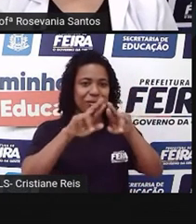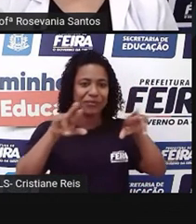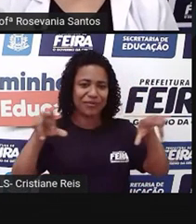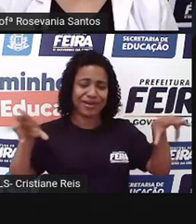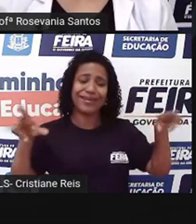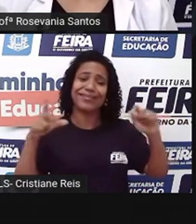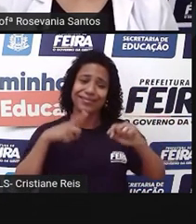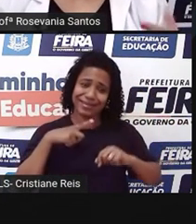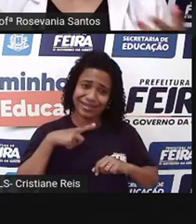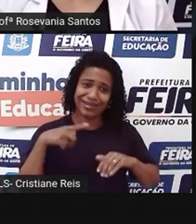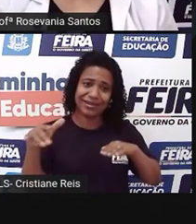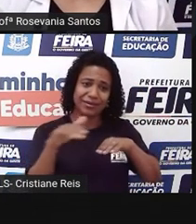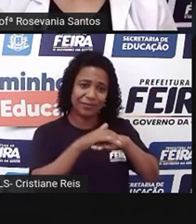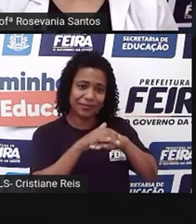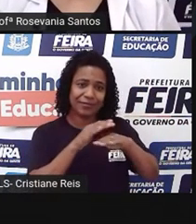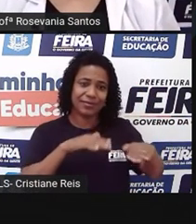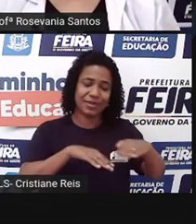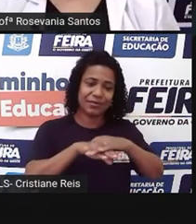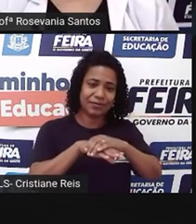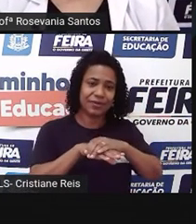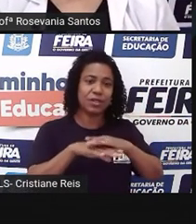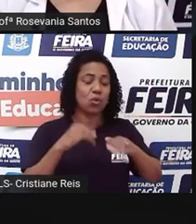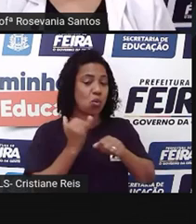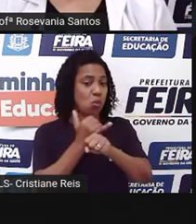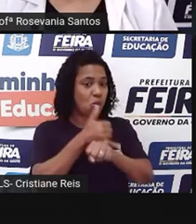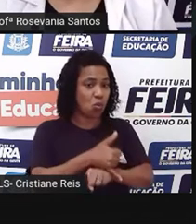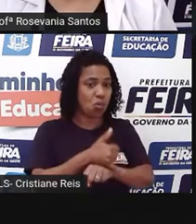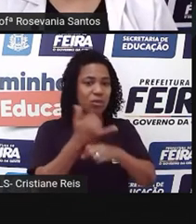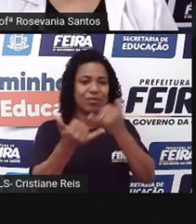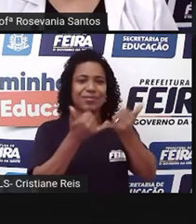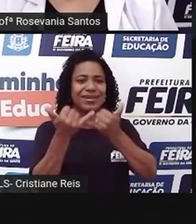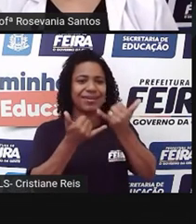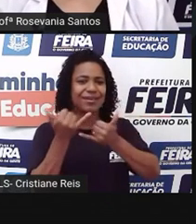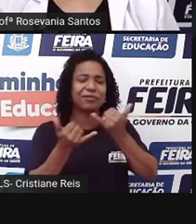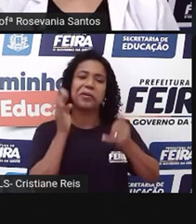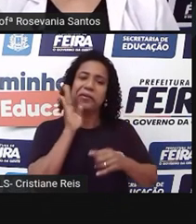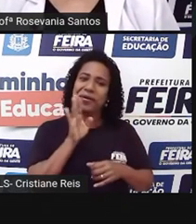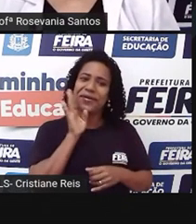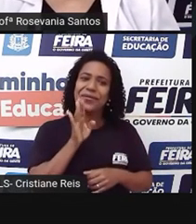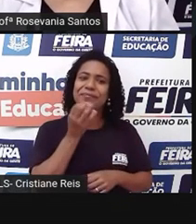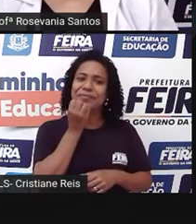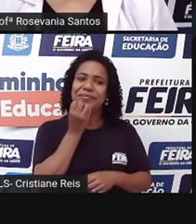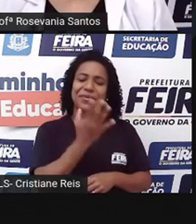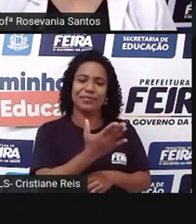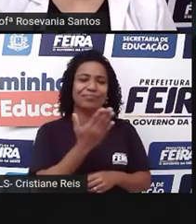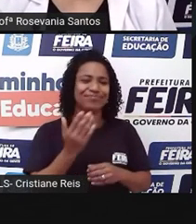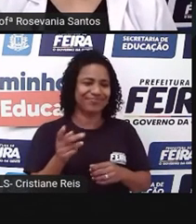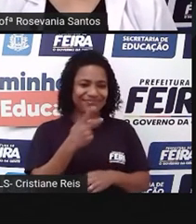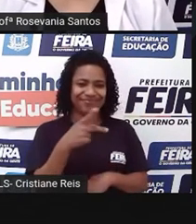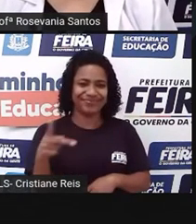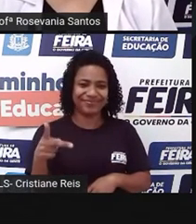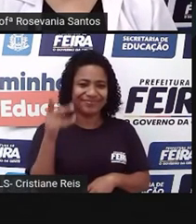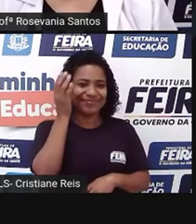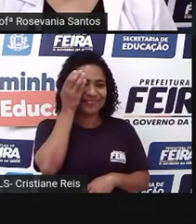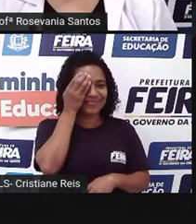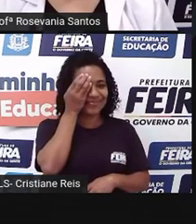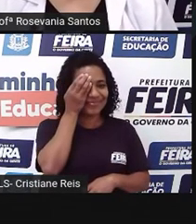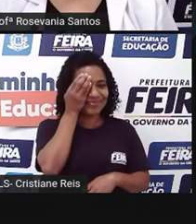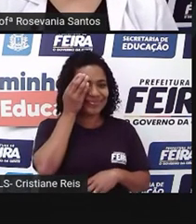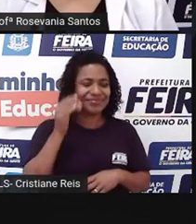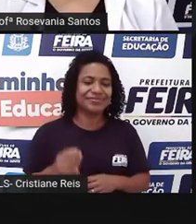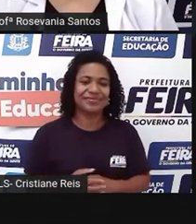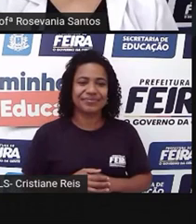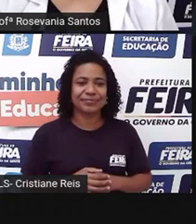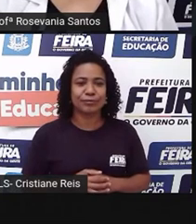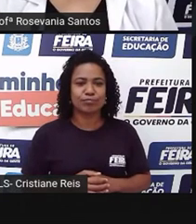eletroeletrônicos e calçados, produtos de couro também, né? Brinquedos, muito legal também você poder visitar lá o nosso Feraguai,